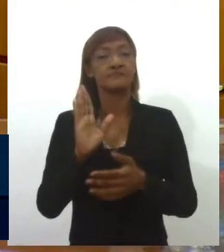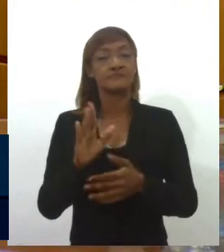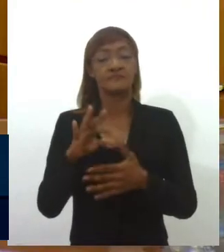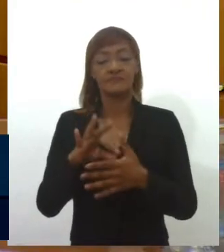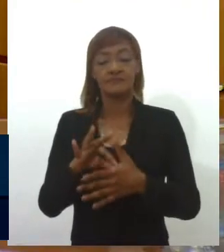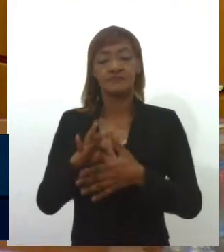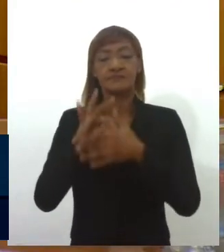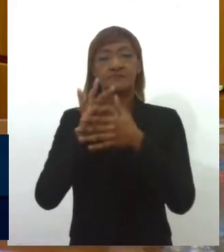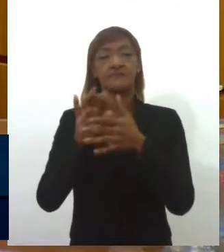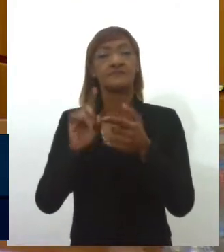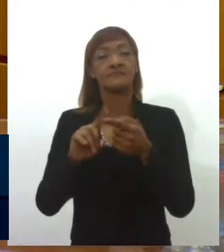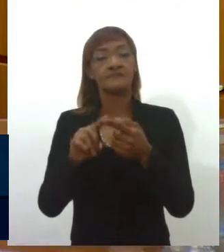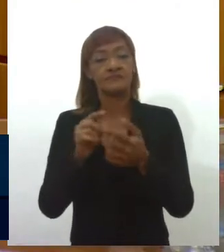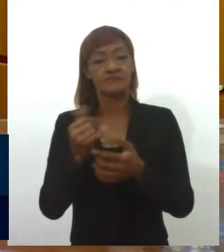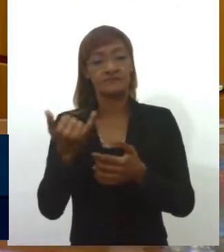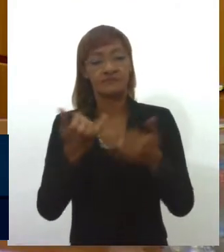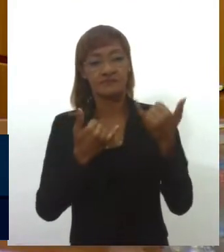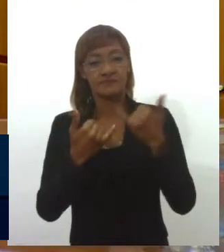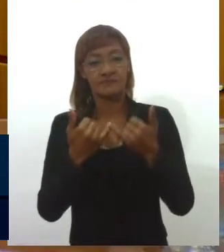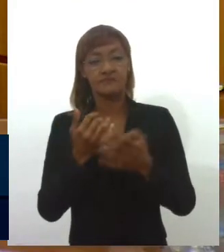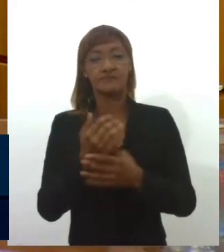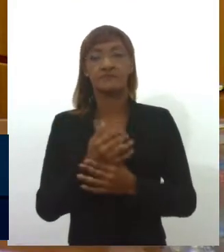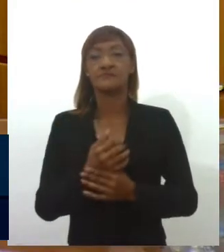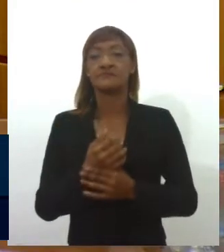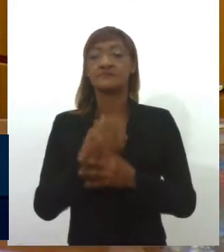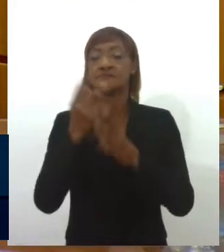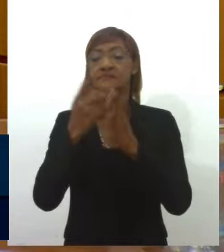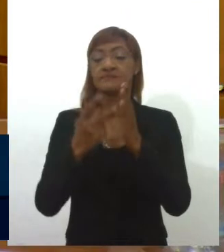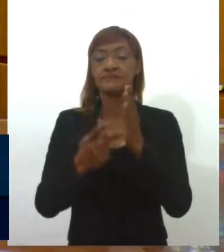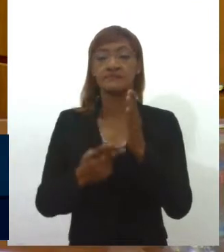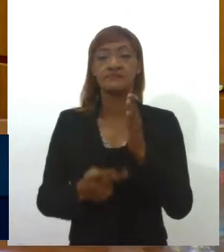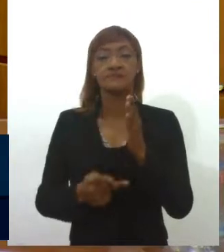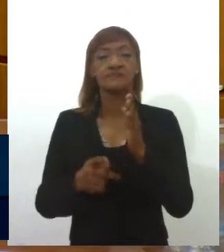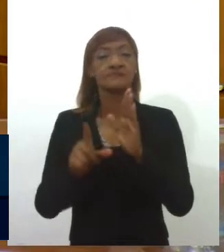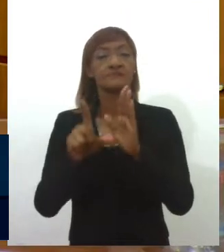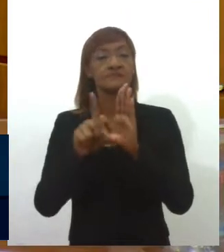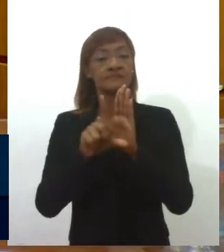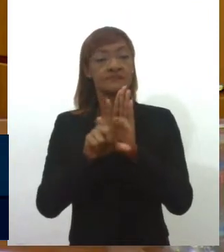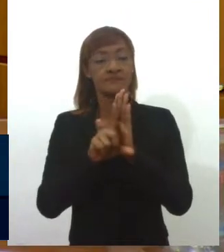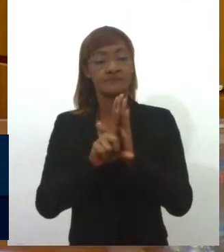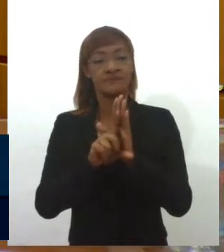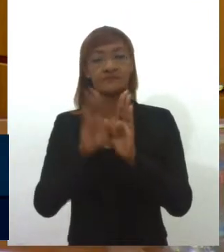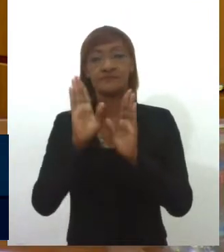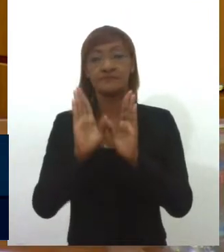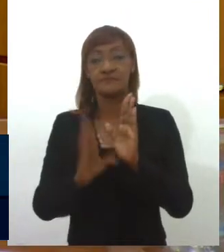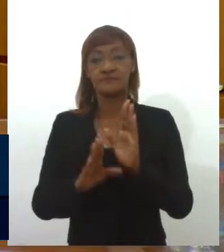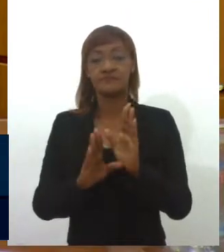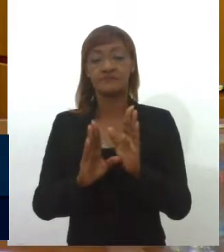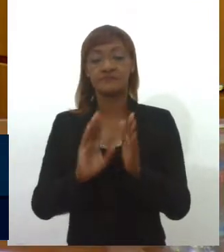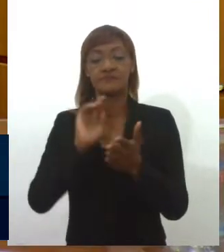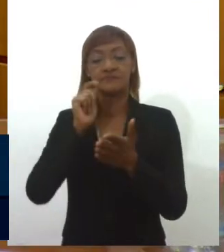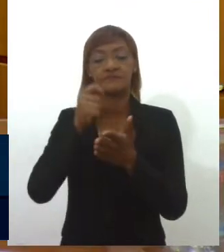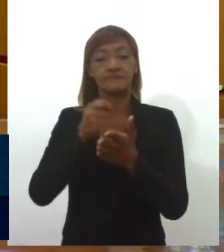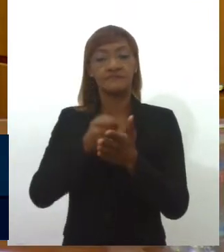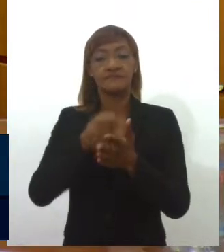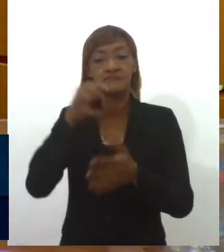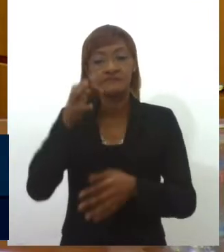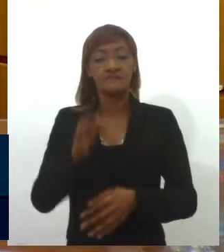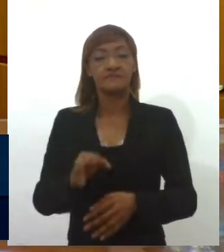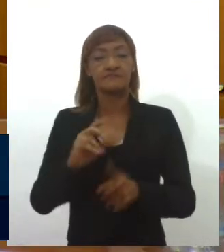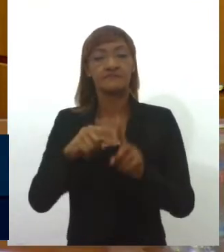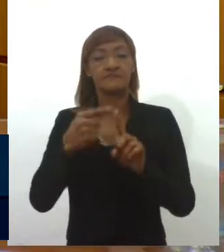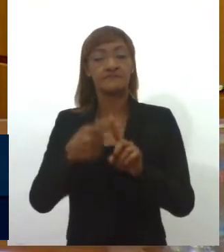que estaria chegando. Projeto de lei com vistas a cumprir o reajuste do salário dos servidores